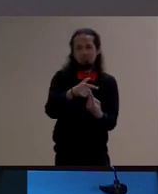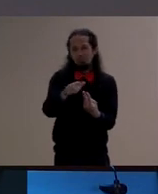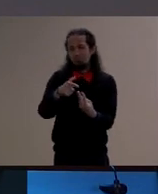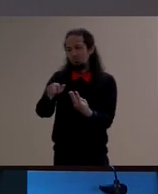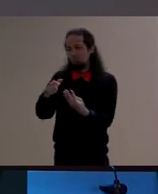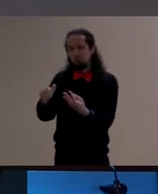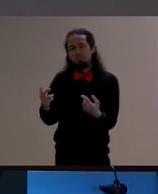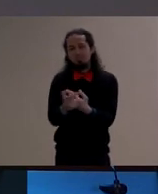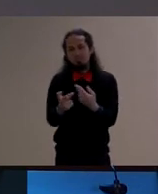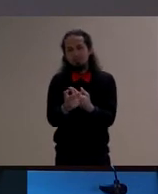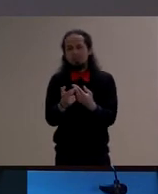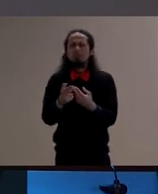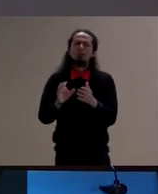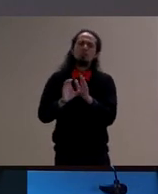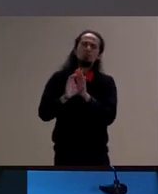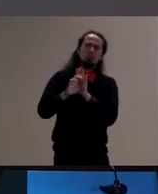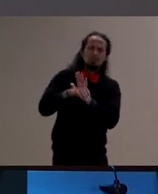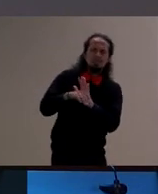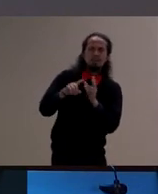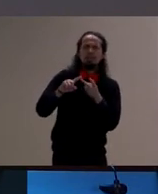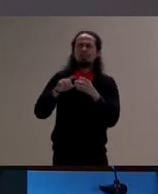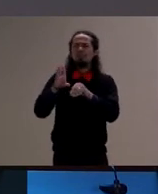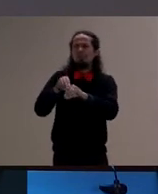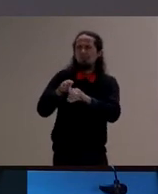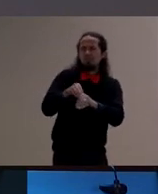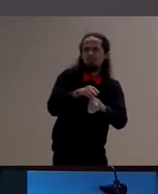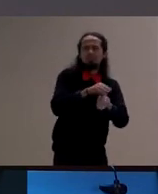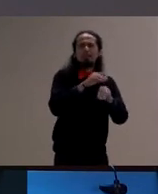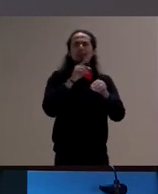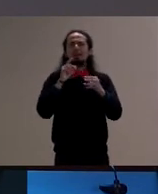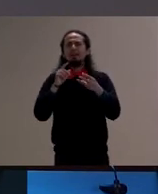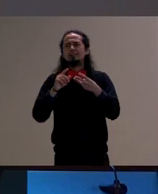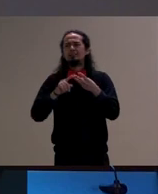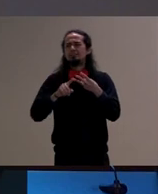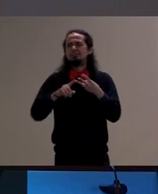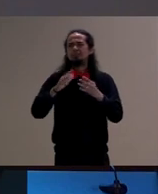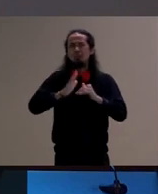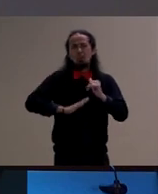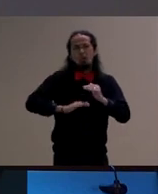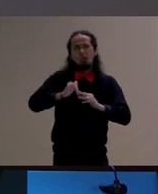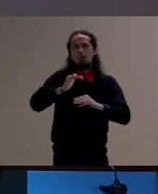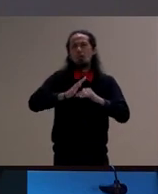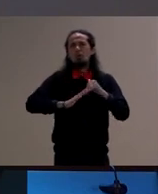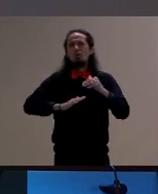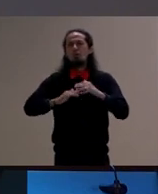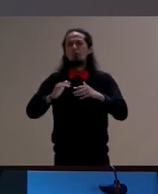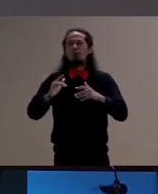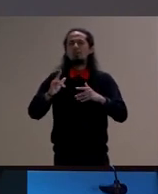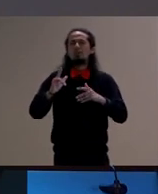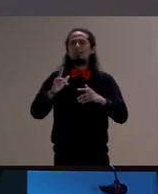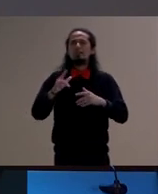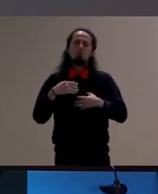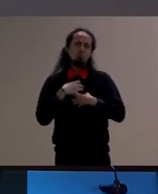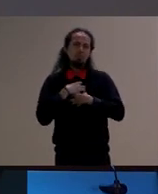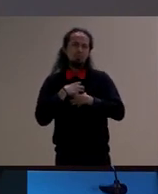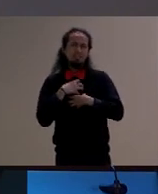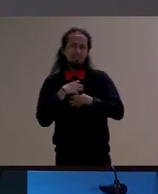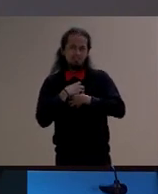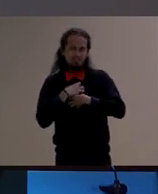conhecimentos e construir um um sentido para aquilo